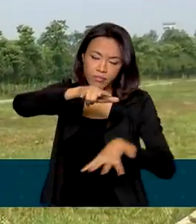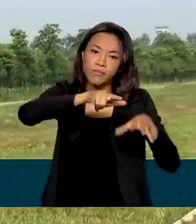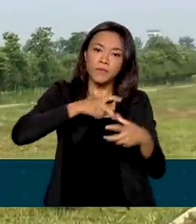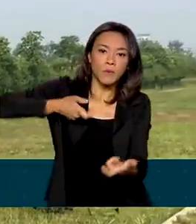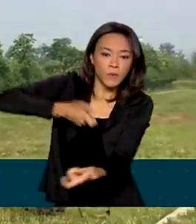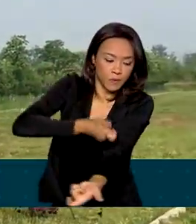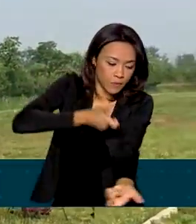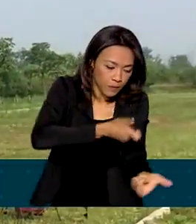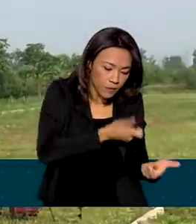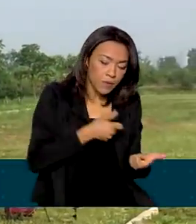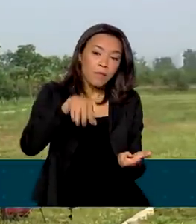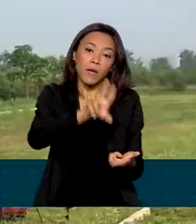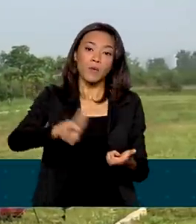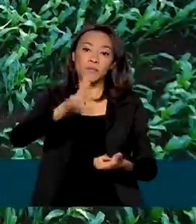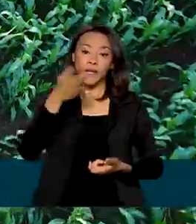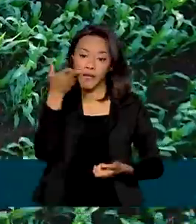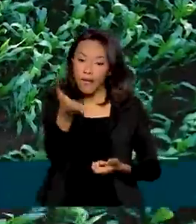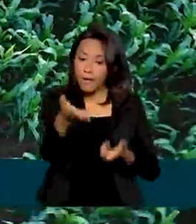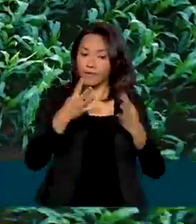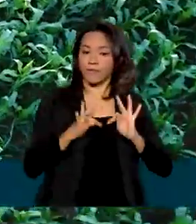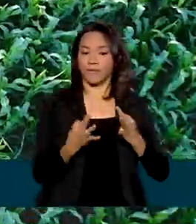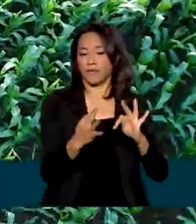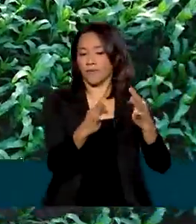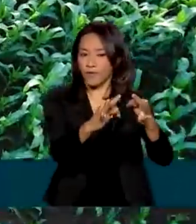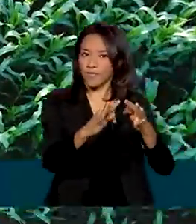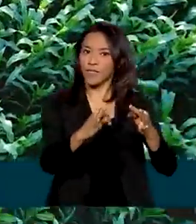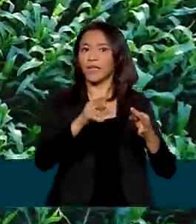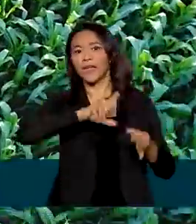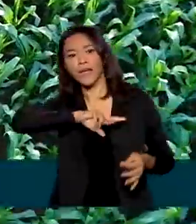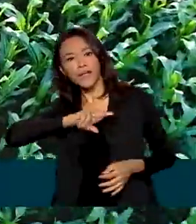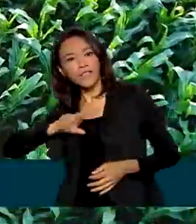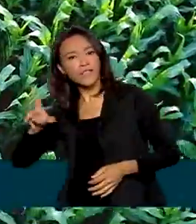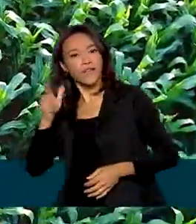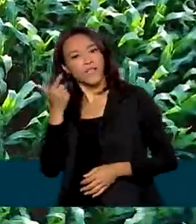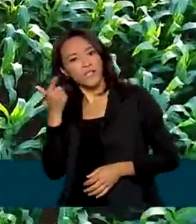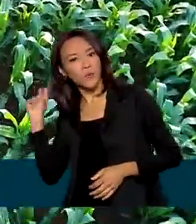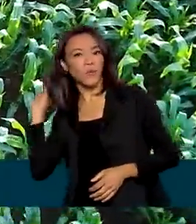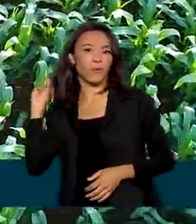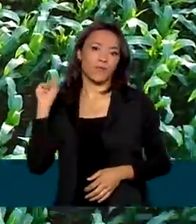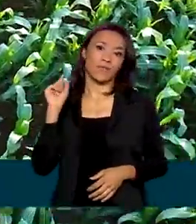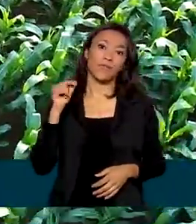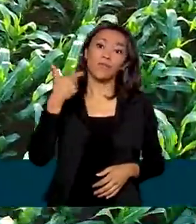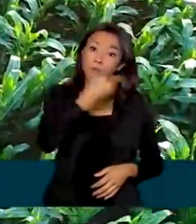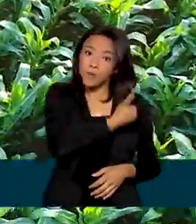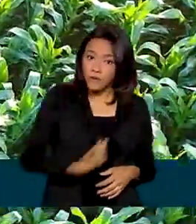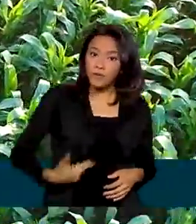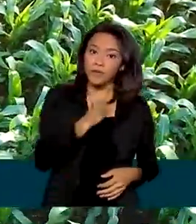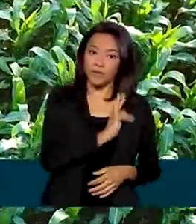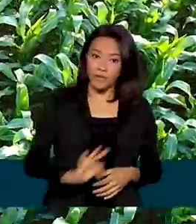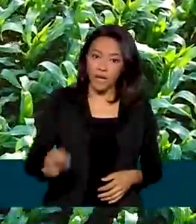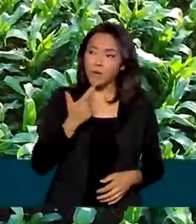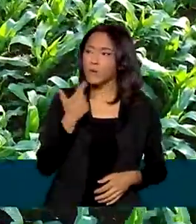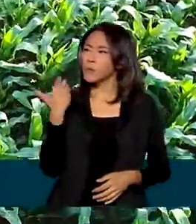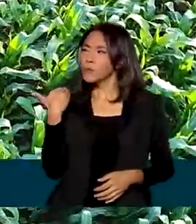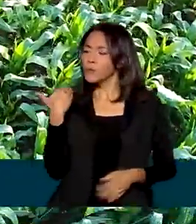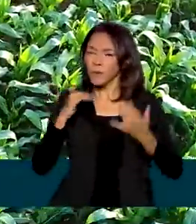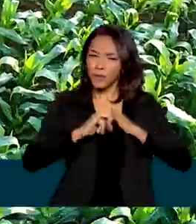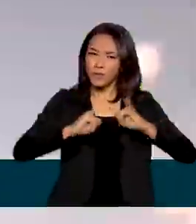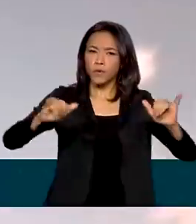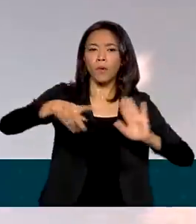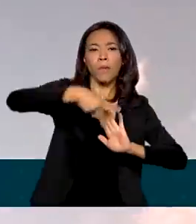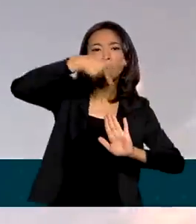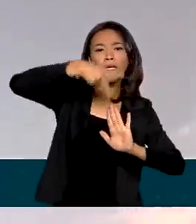as regras ao uso desta tecnologia, que se difere das aeronaves tripuladas, o governo federal publicou recentemente uma